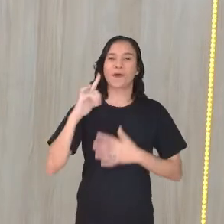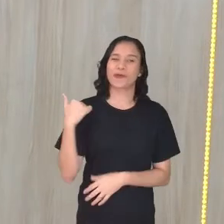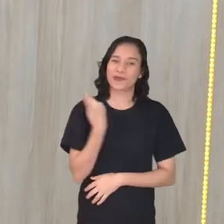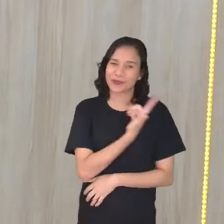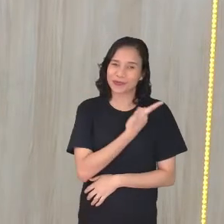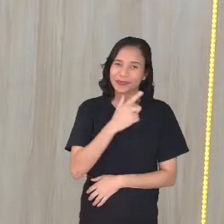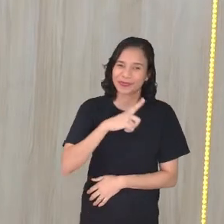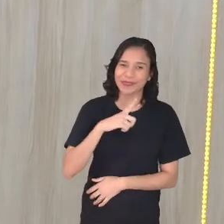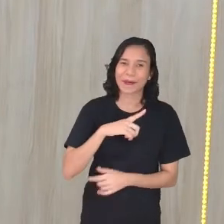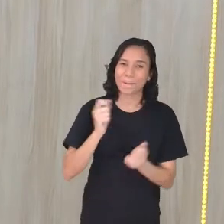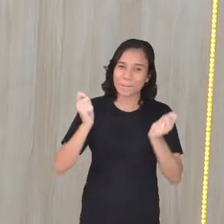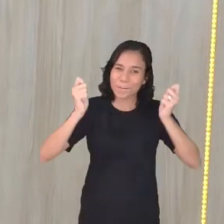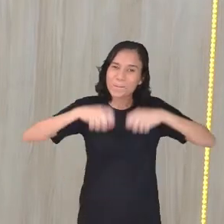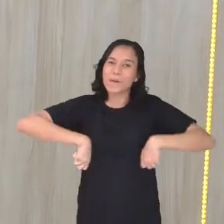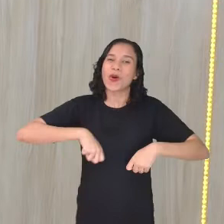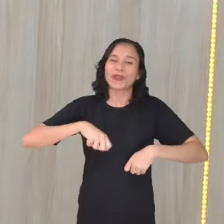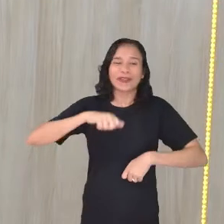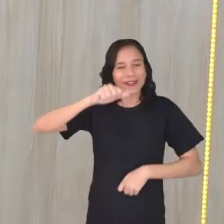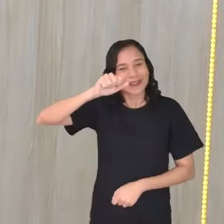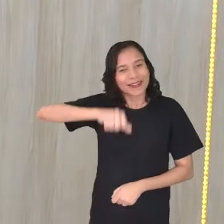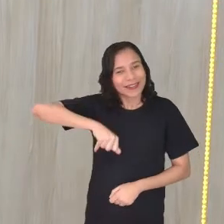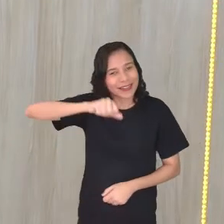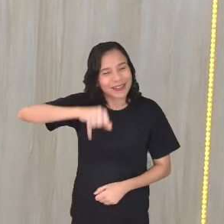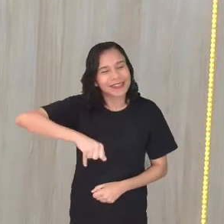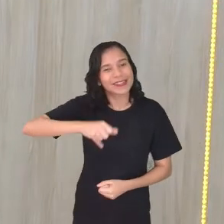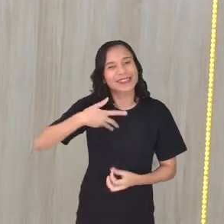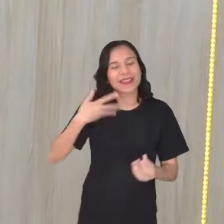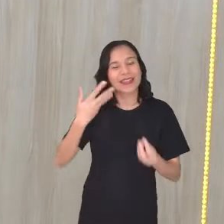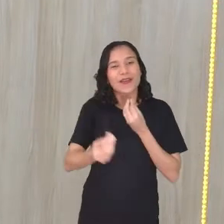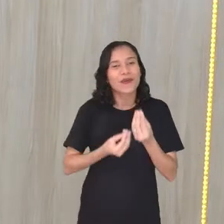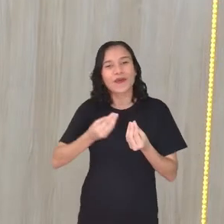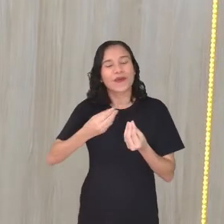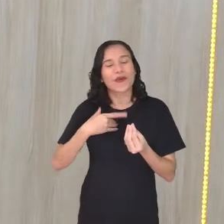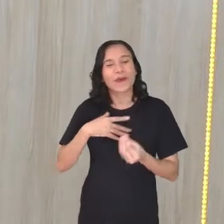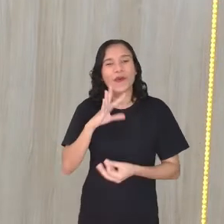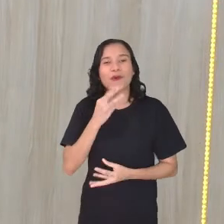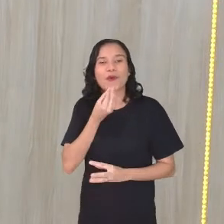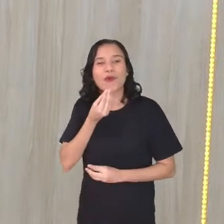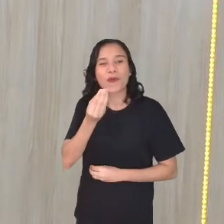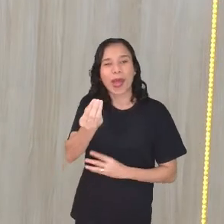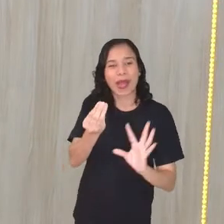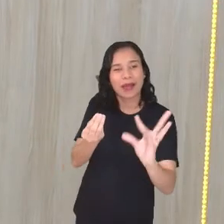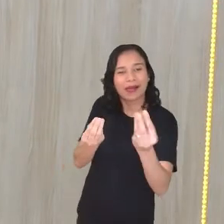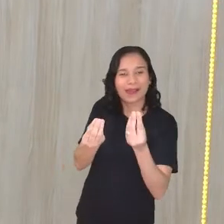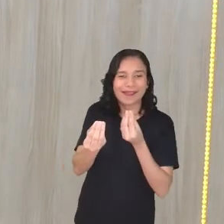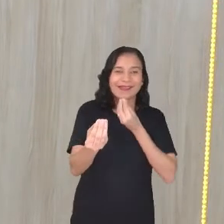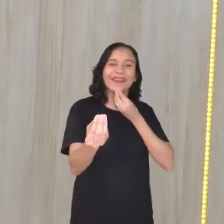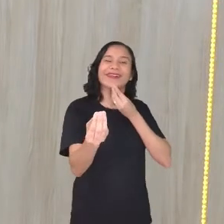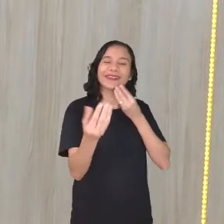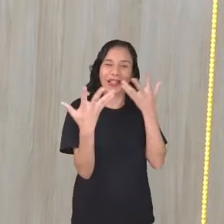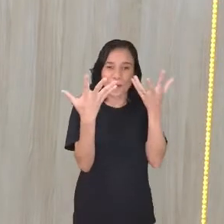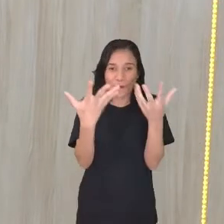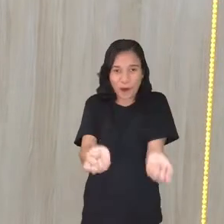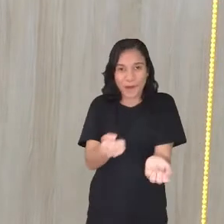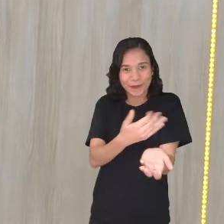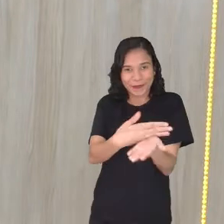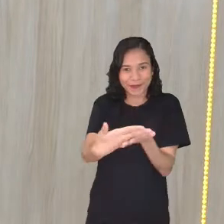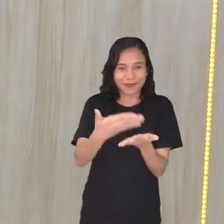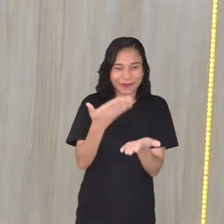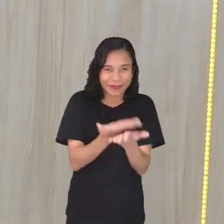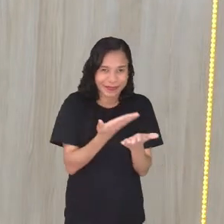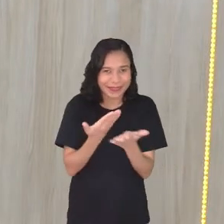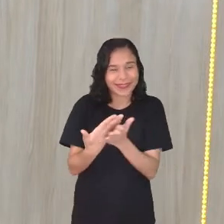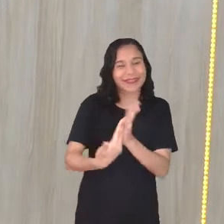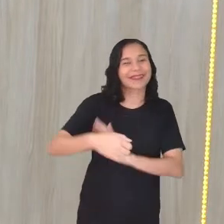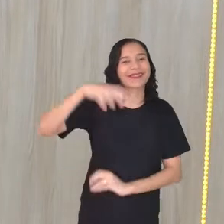Quando a gente pode deixar um pouquinho pro outro e o outro também pode deixar um pouquinho pra gente. Então, vamos embora nessa